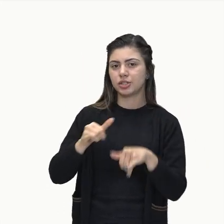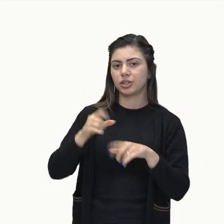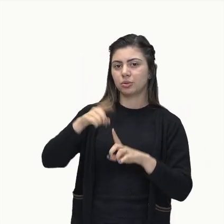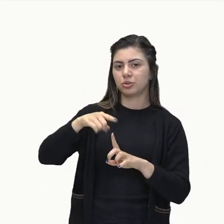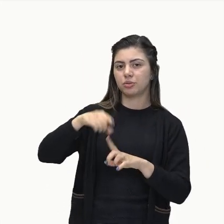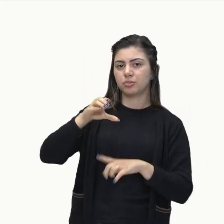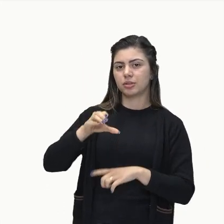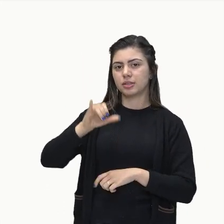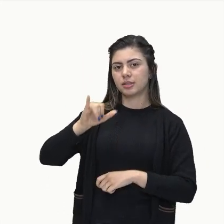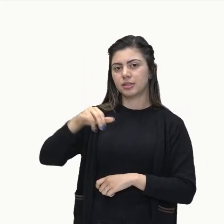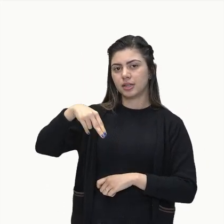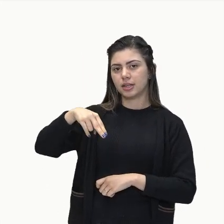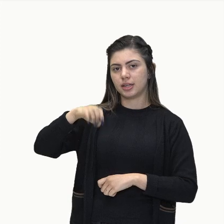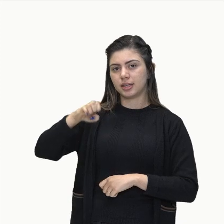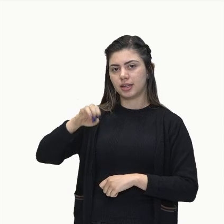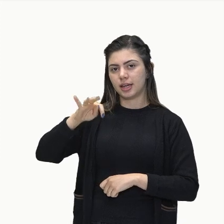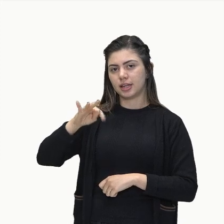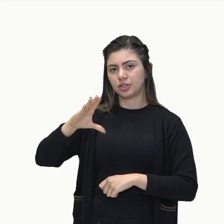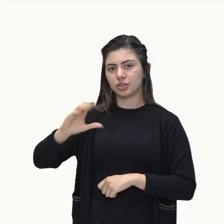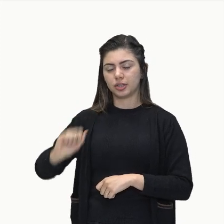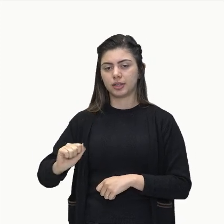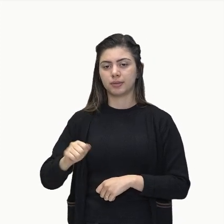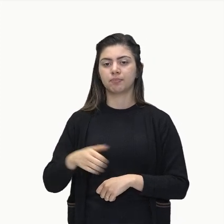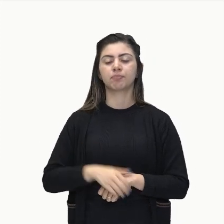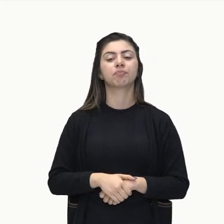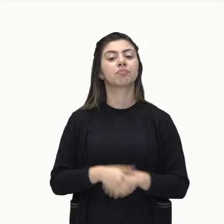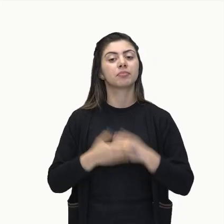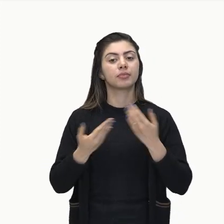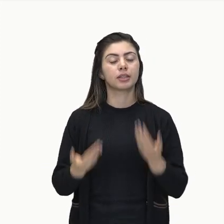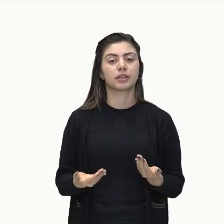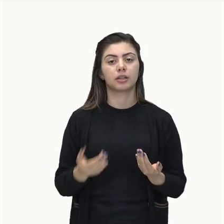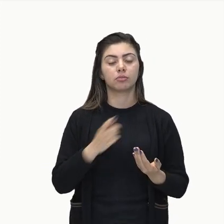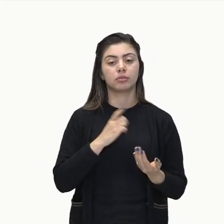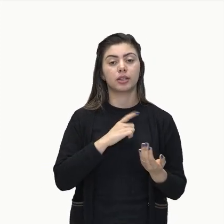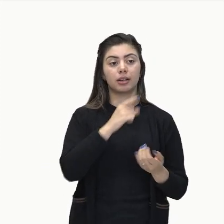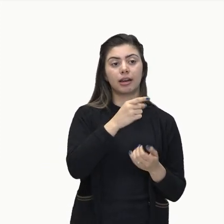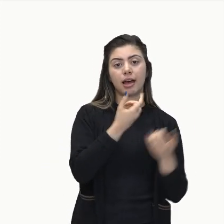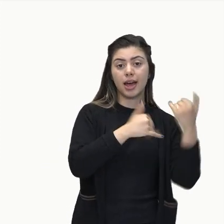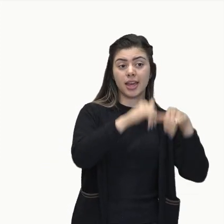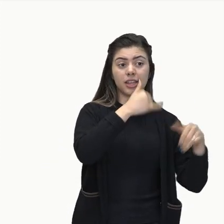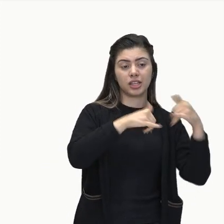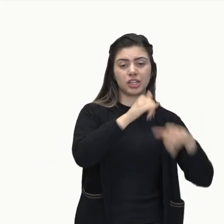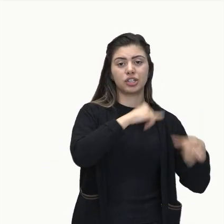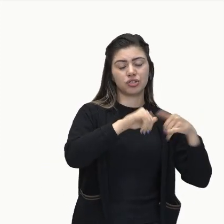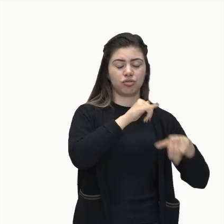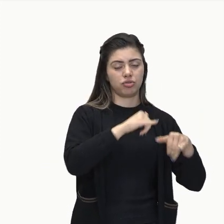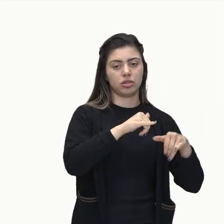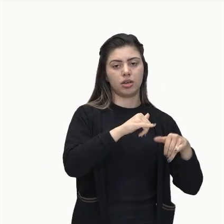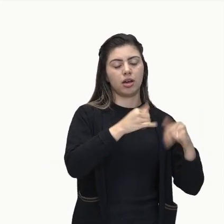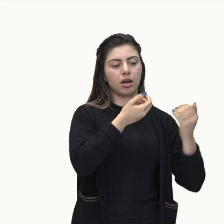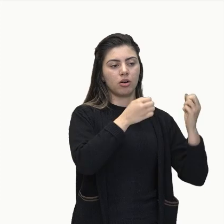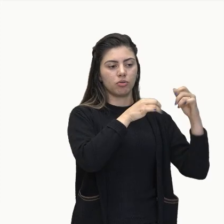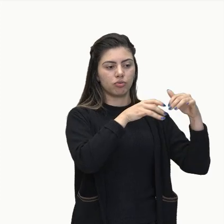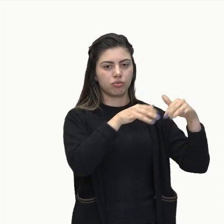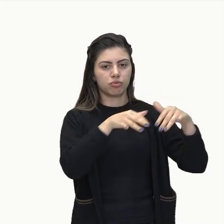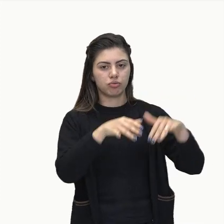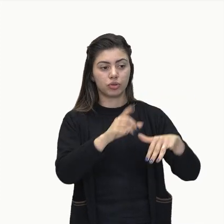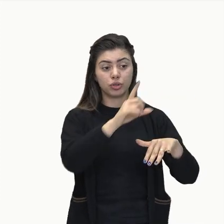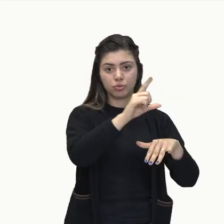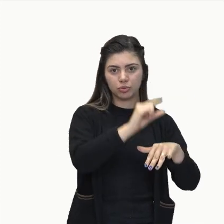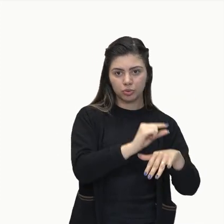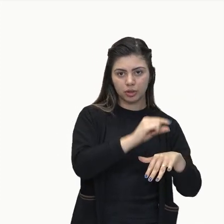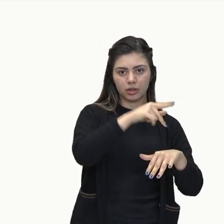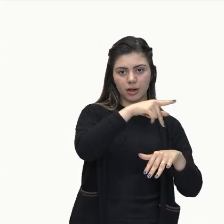Então, enquanto ela está perdendo energia potencial gravitacional, ela está ganhando energia cinética.